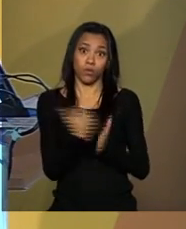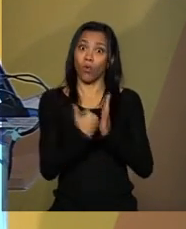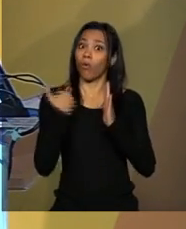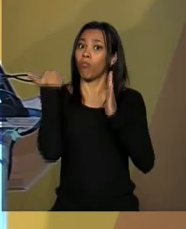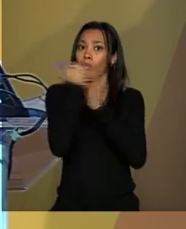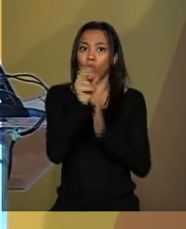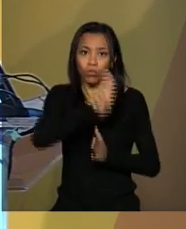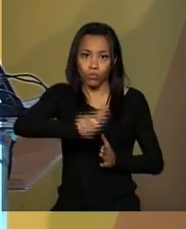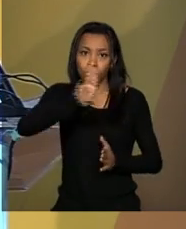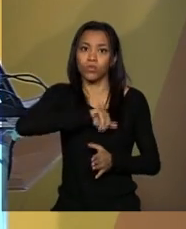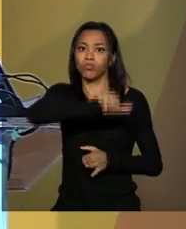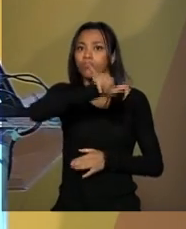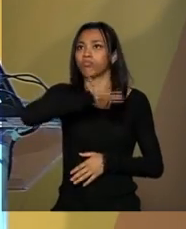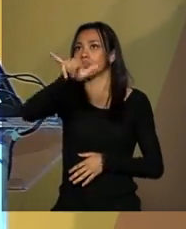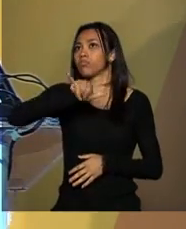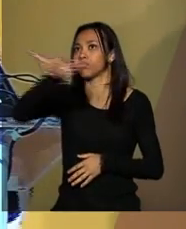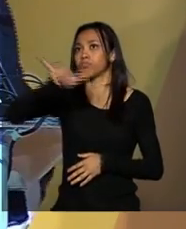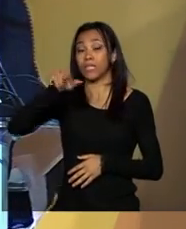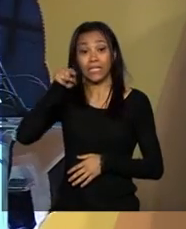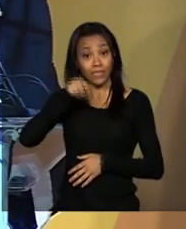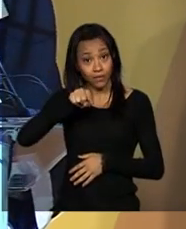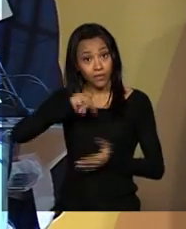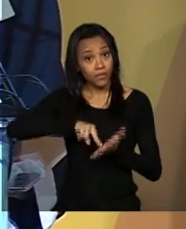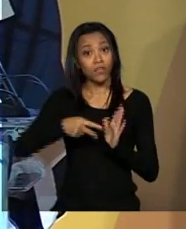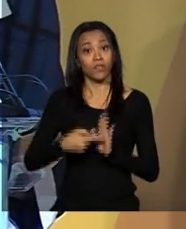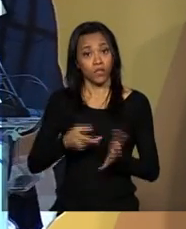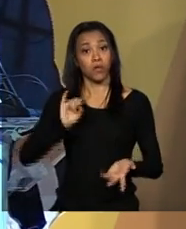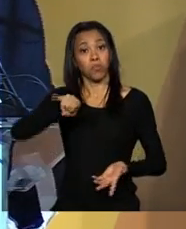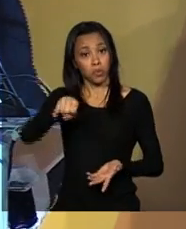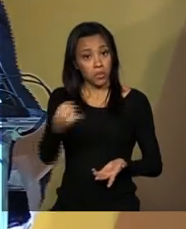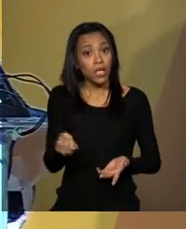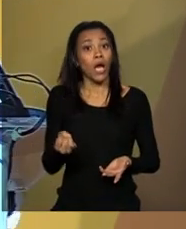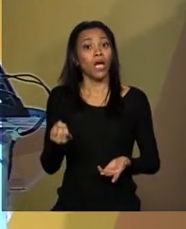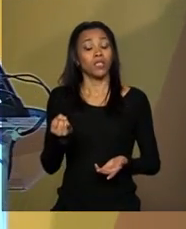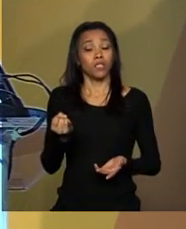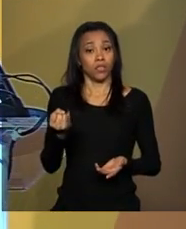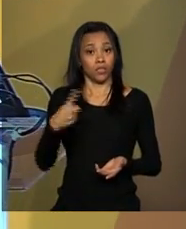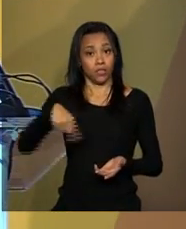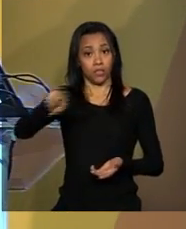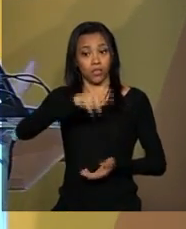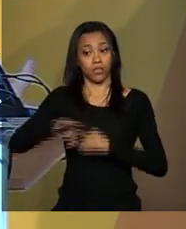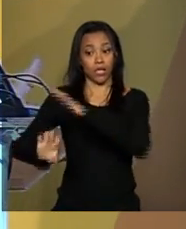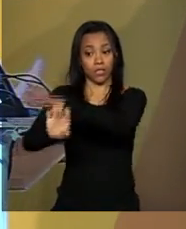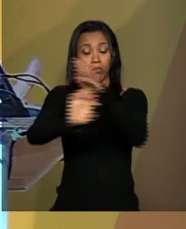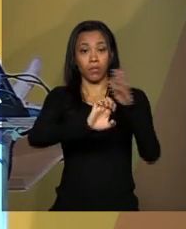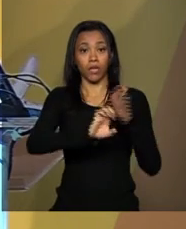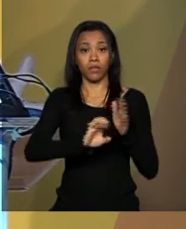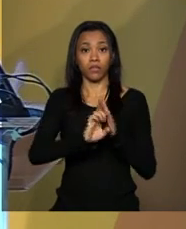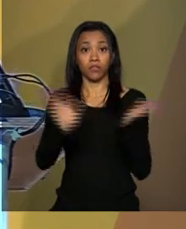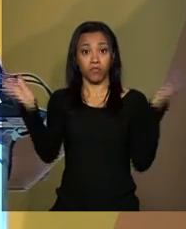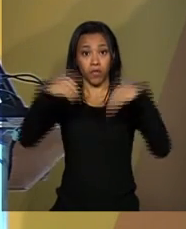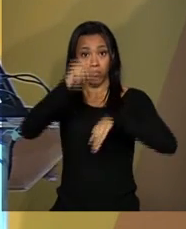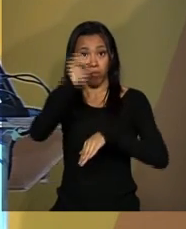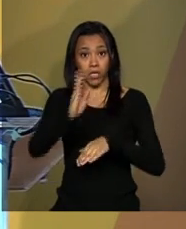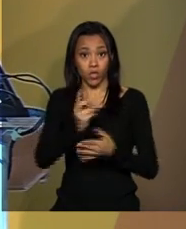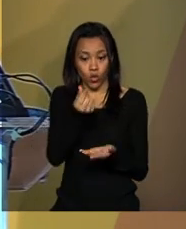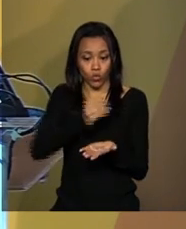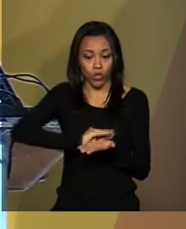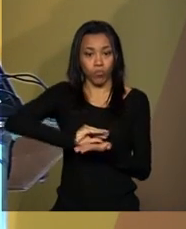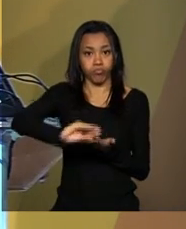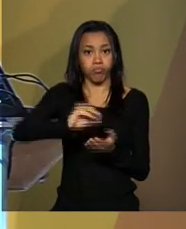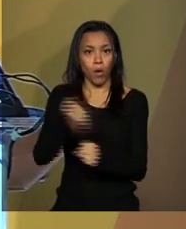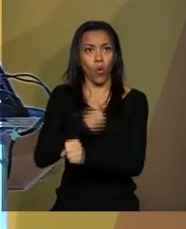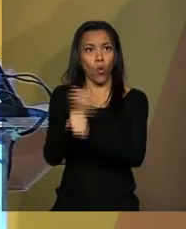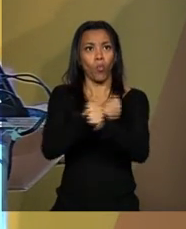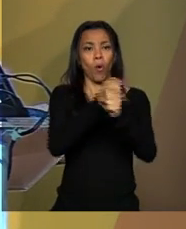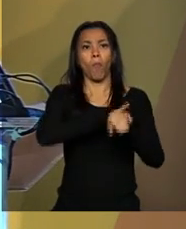implica em grandes oportunidades para investimentos privados. Nos aeroportos, o movimento